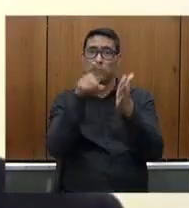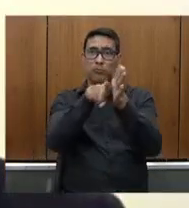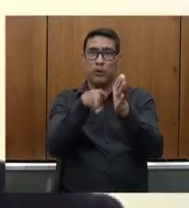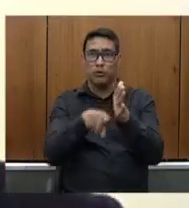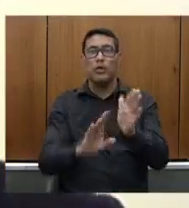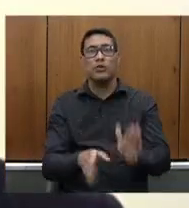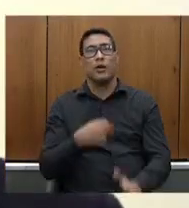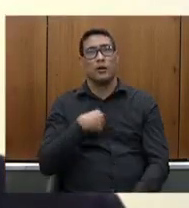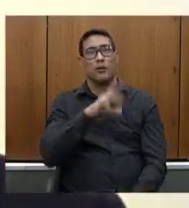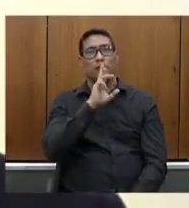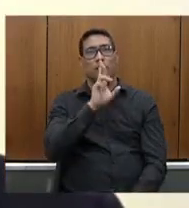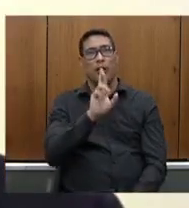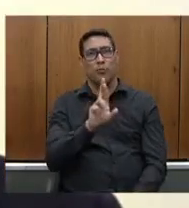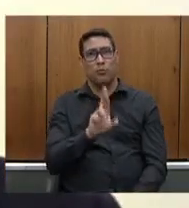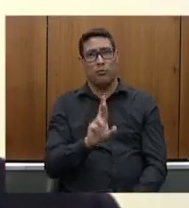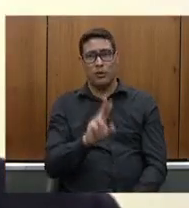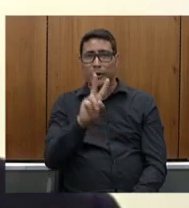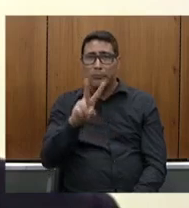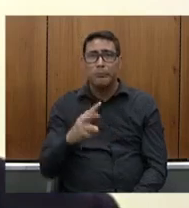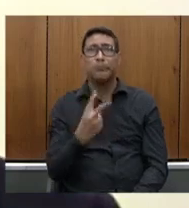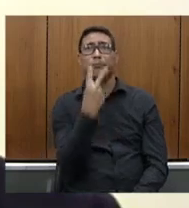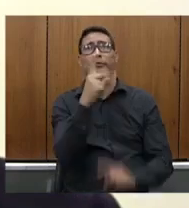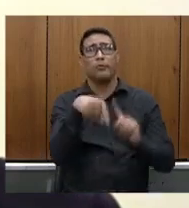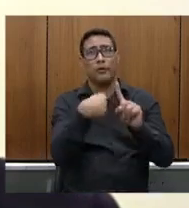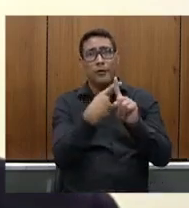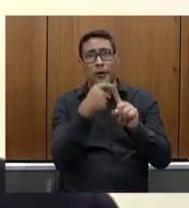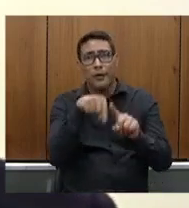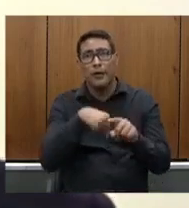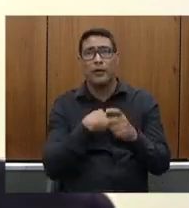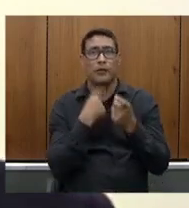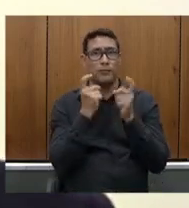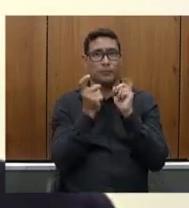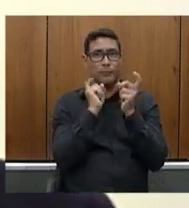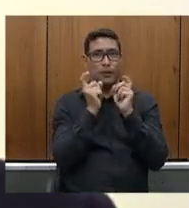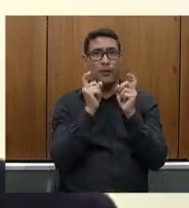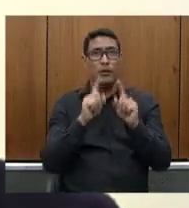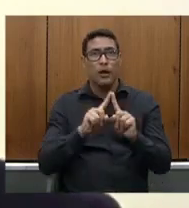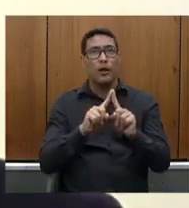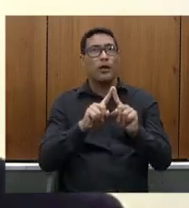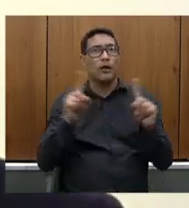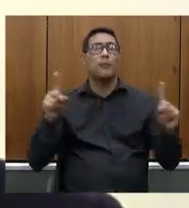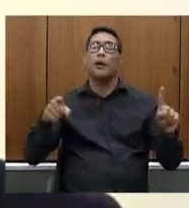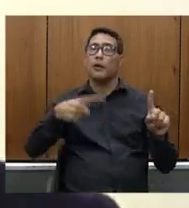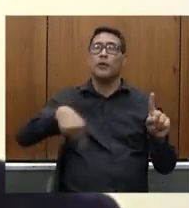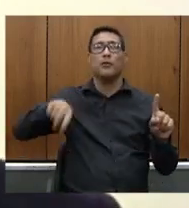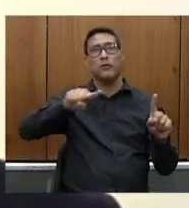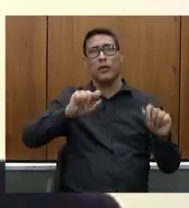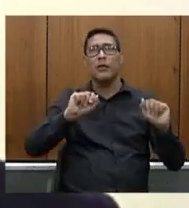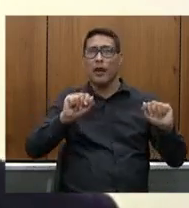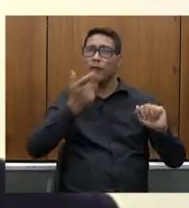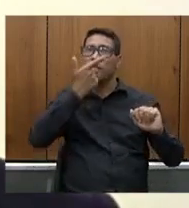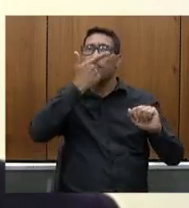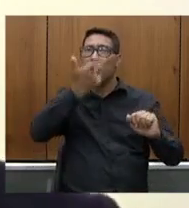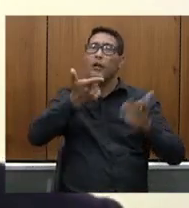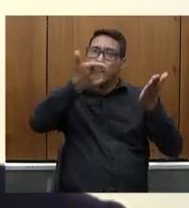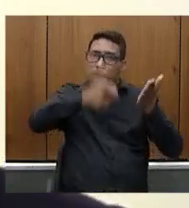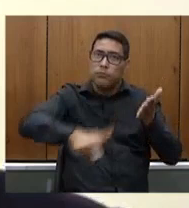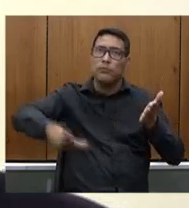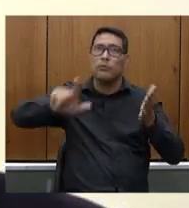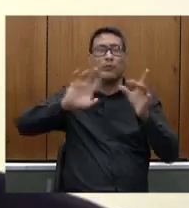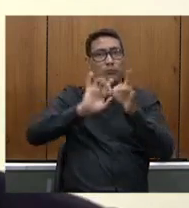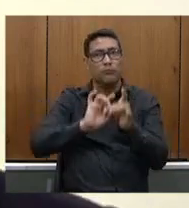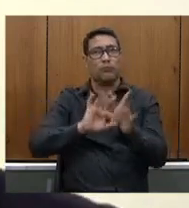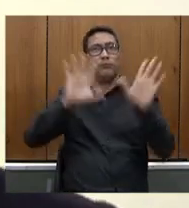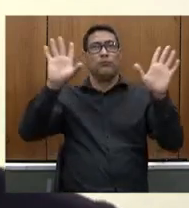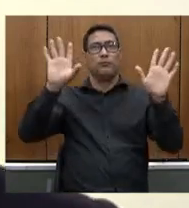por duas vezes nessa audiência mas deixo à vontade o secretário caso deseje novamente responder